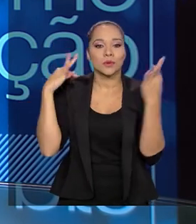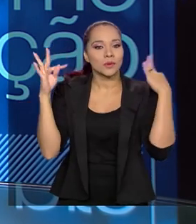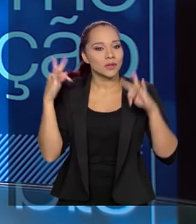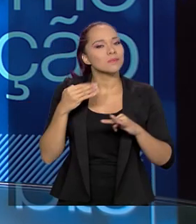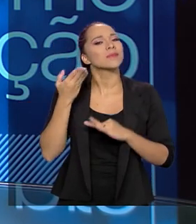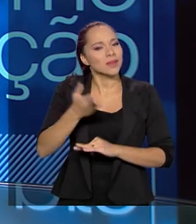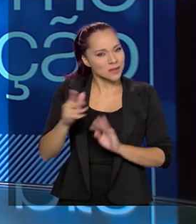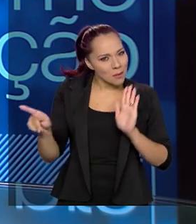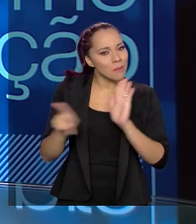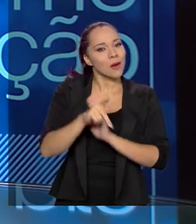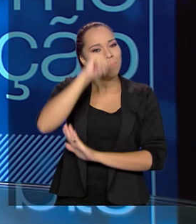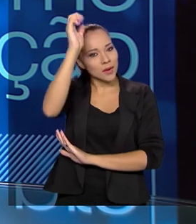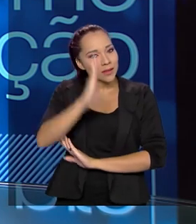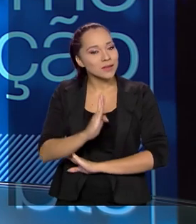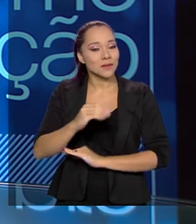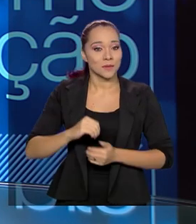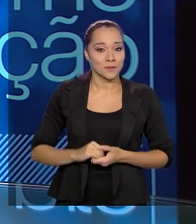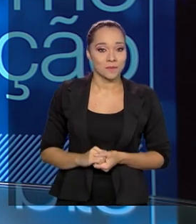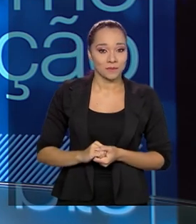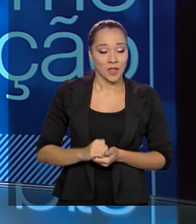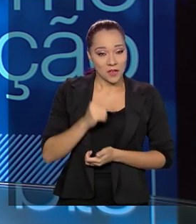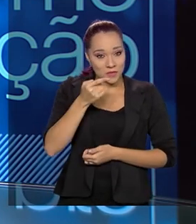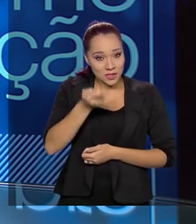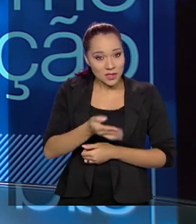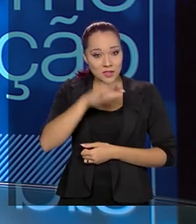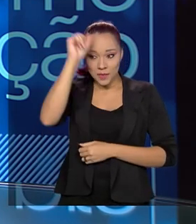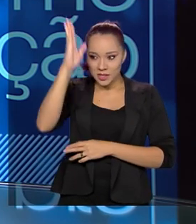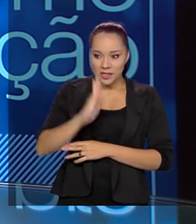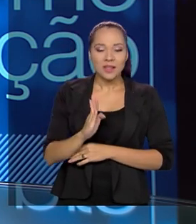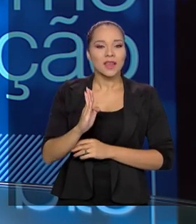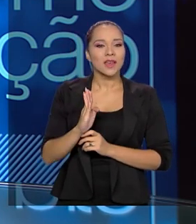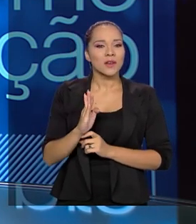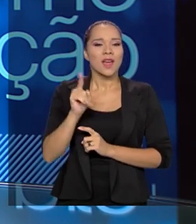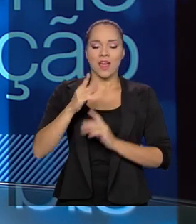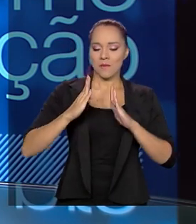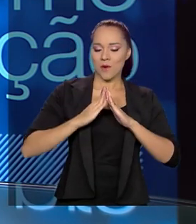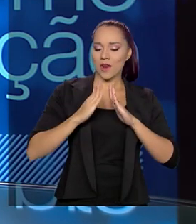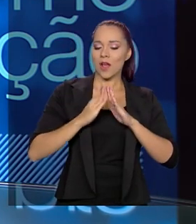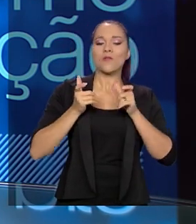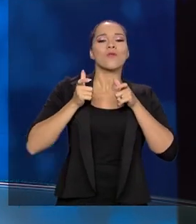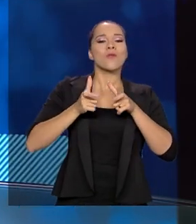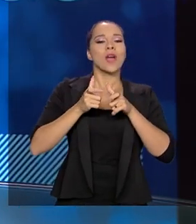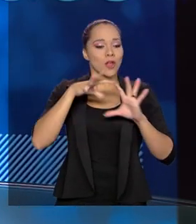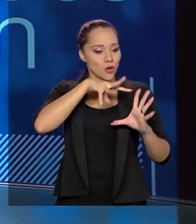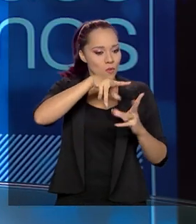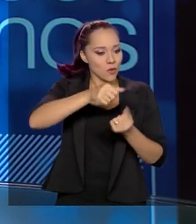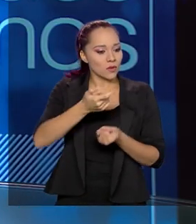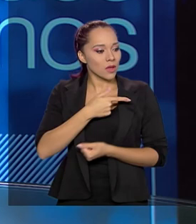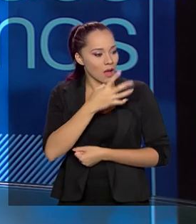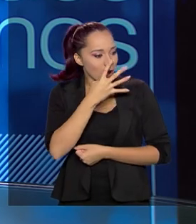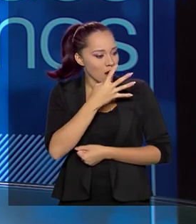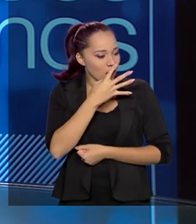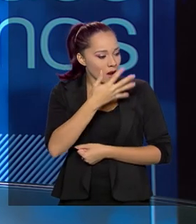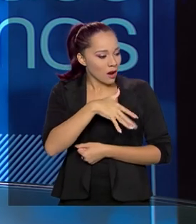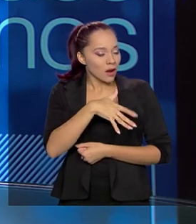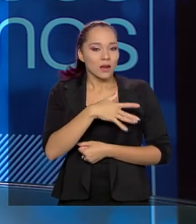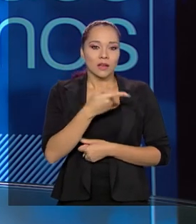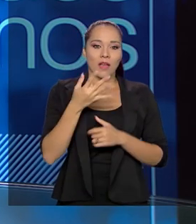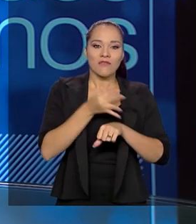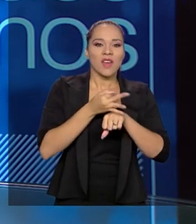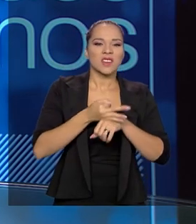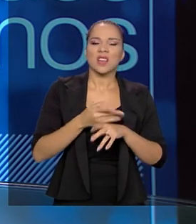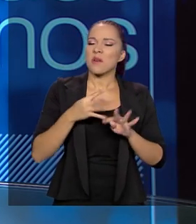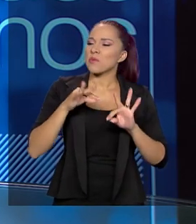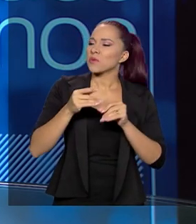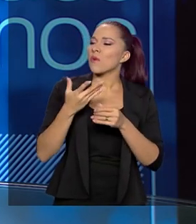brasileiro. Ser brasileiro, Paulo, é morar onde o mundo sonha e tira férias. Porque o mundo todo que viaja já conhece Disney World, já conhece New